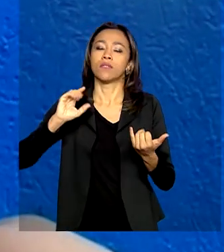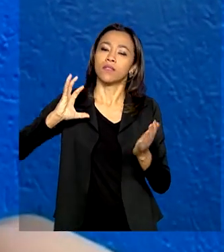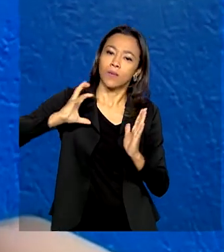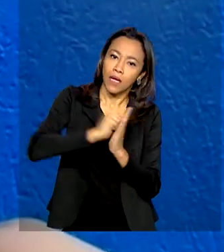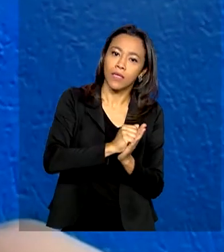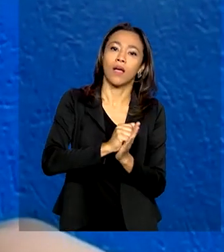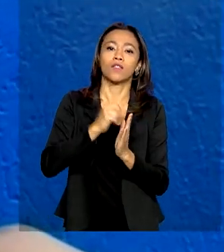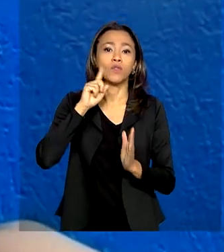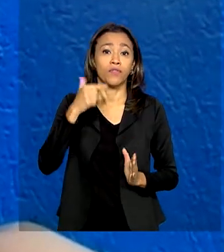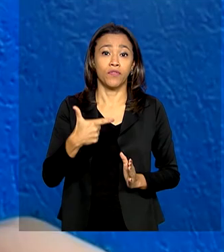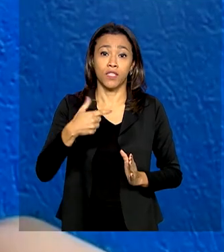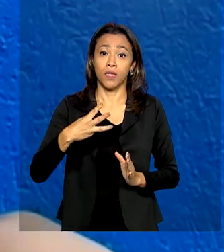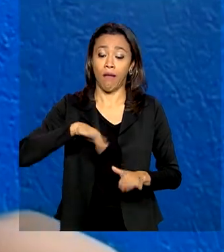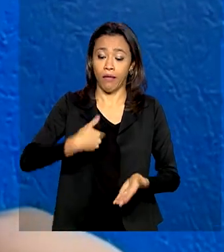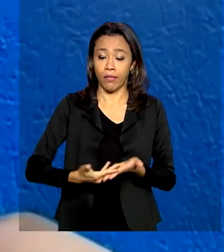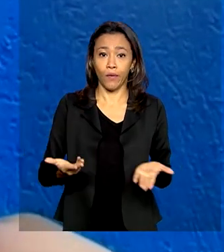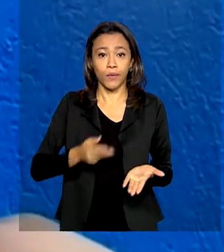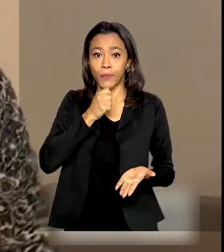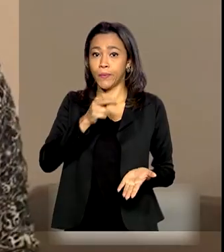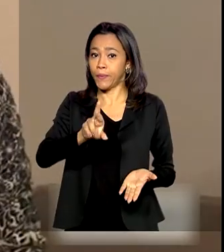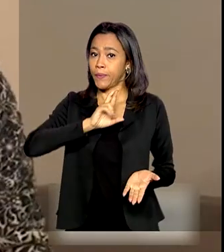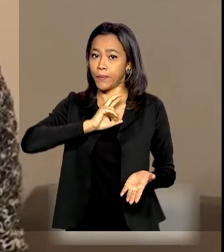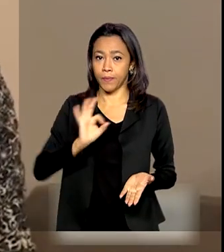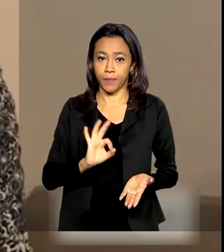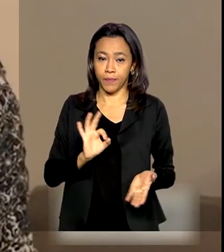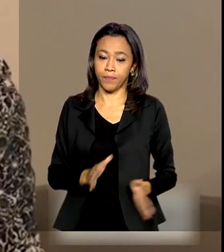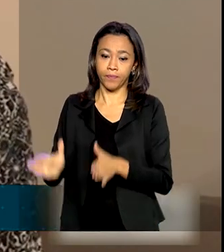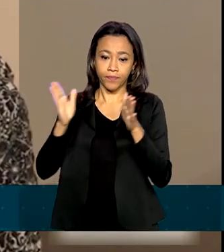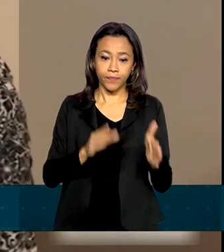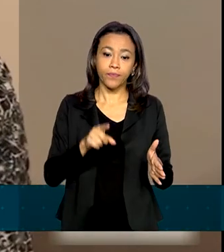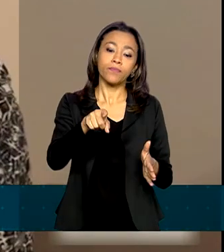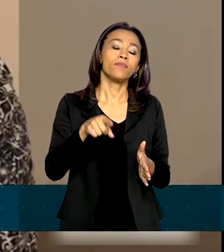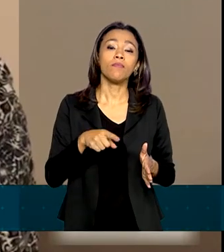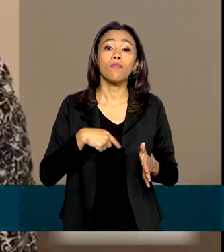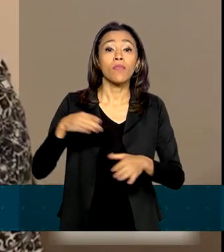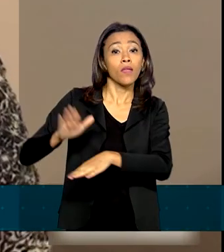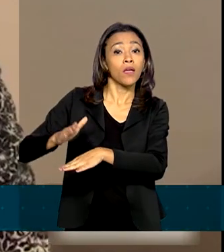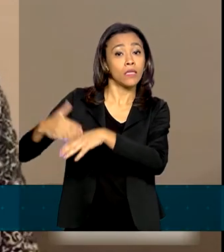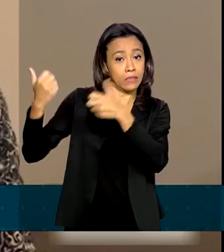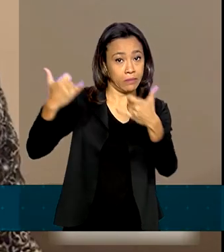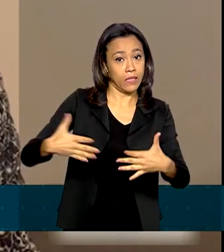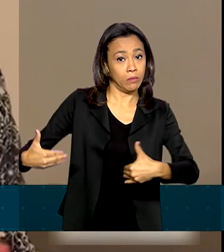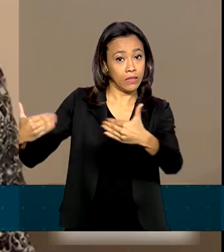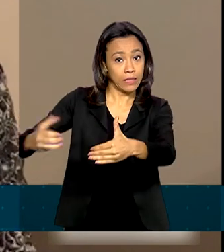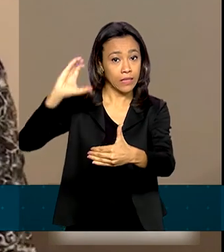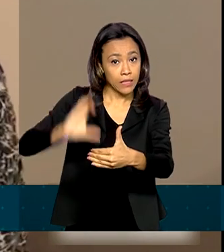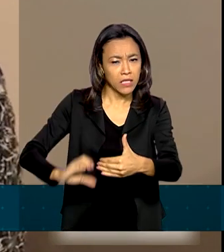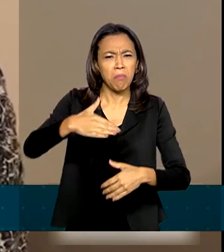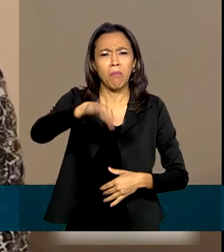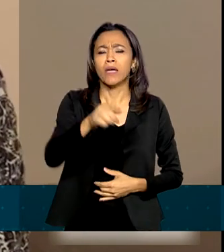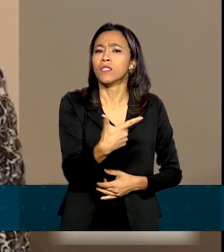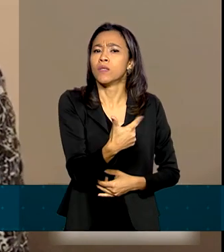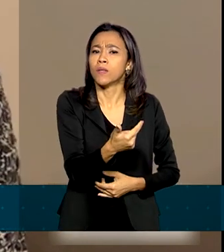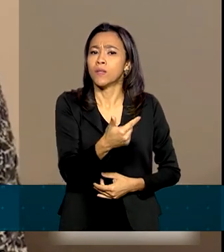23, mas até agora não tivemos resposta. De acordo com o Ministério da Cidadania, mais de 12 milhões